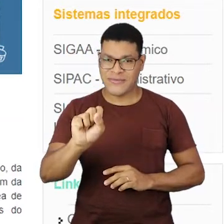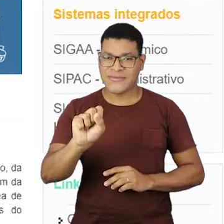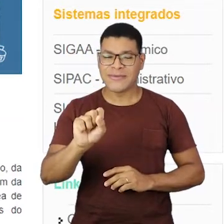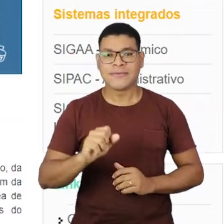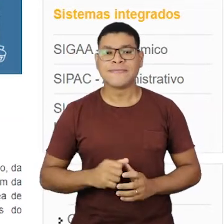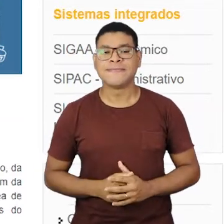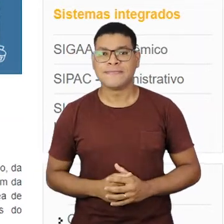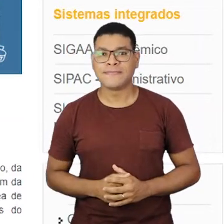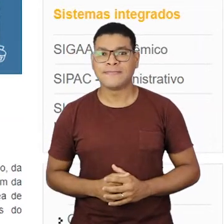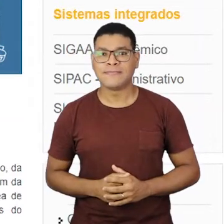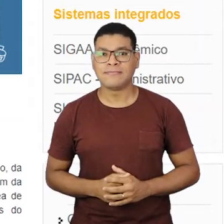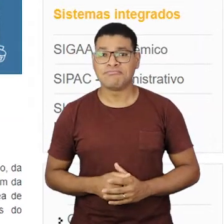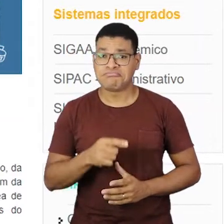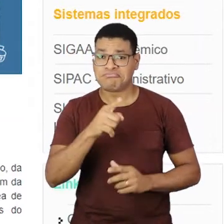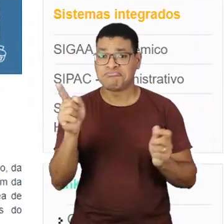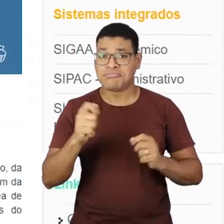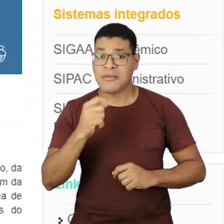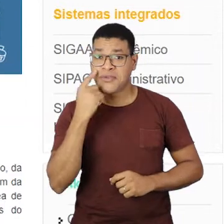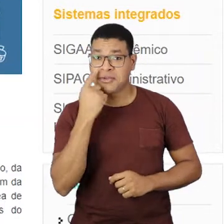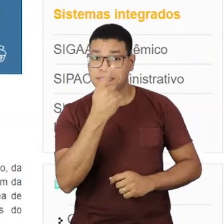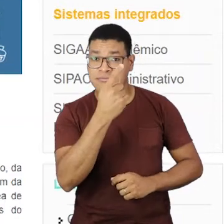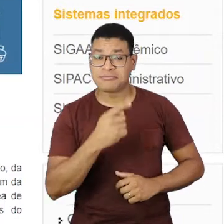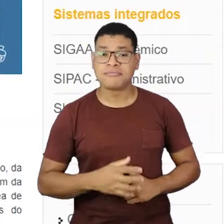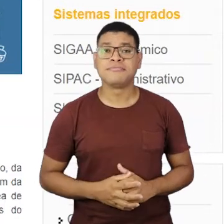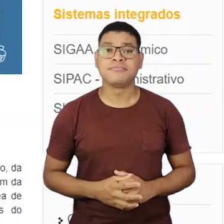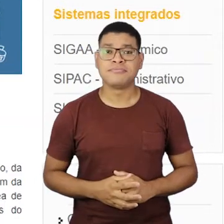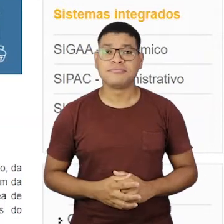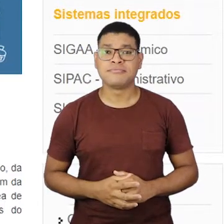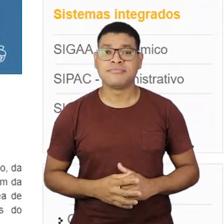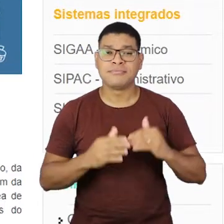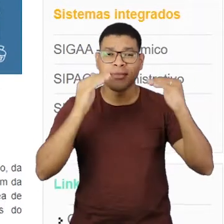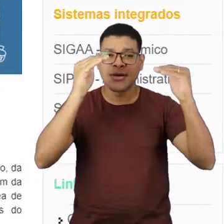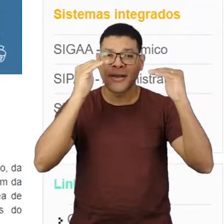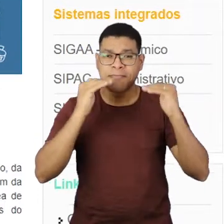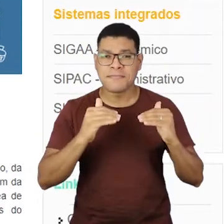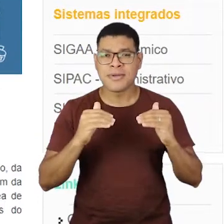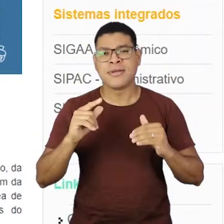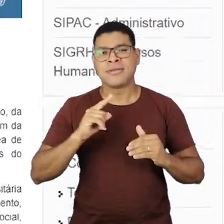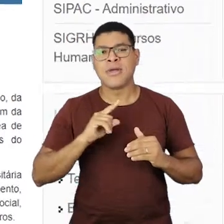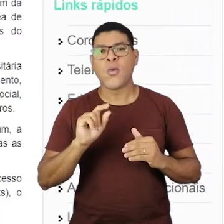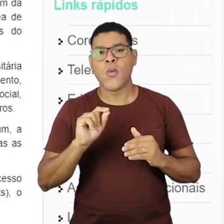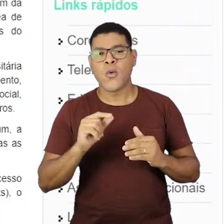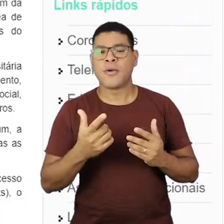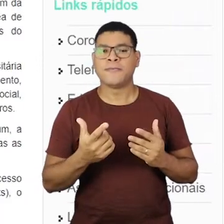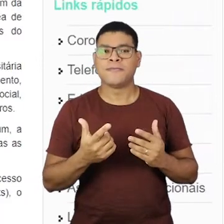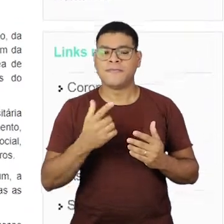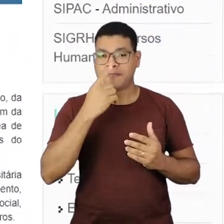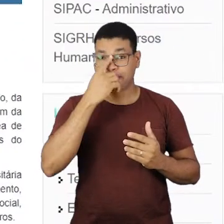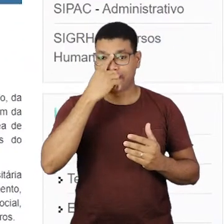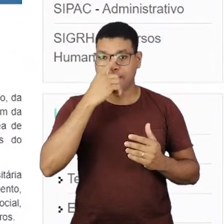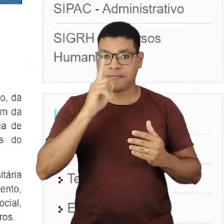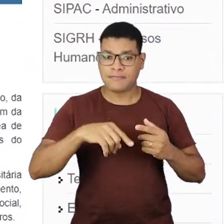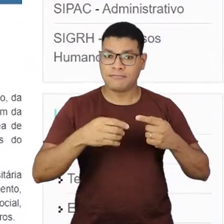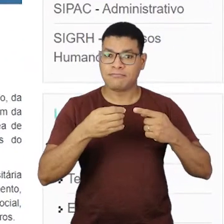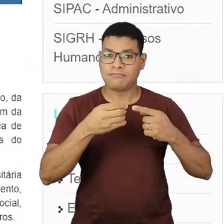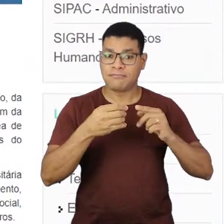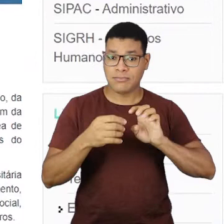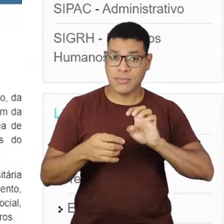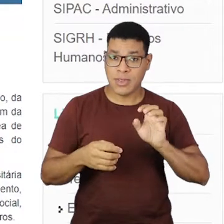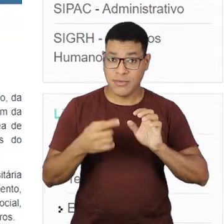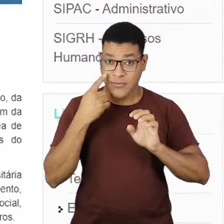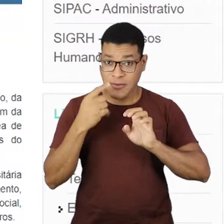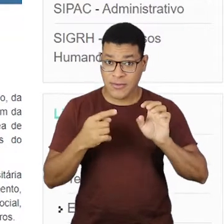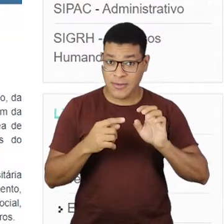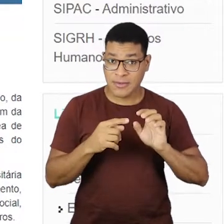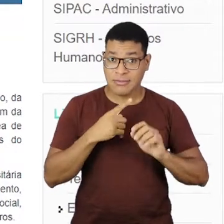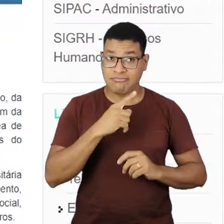Federal de Sergipe, certo? Como vocês podem ver aqui. E logo abaixo, nós podemos ver aqui, à